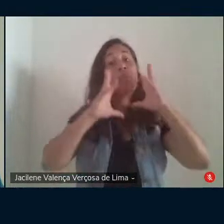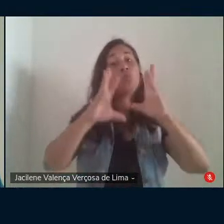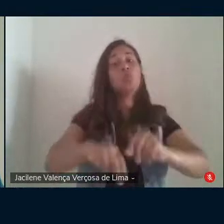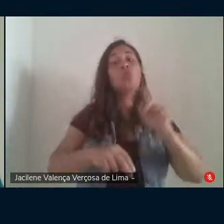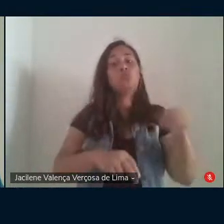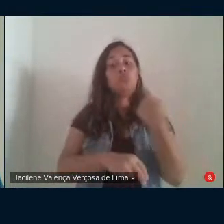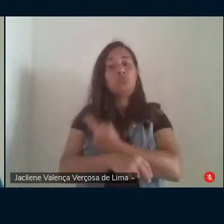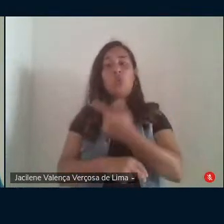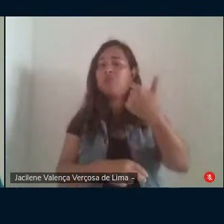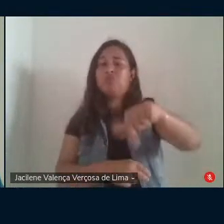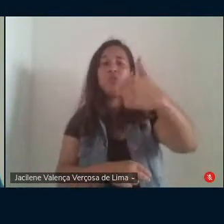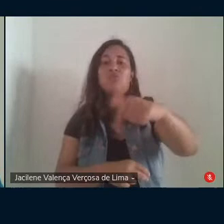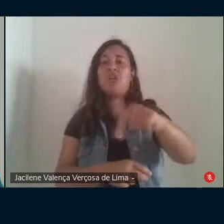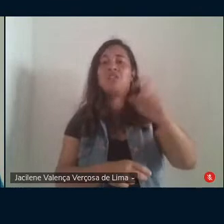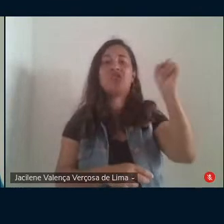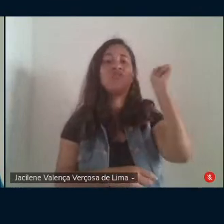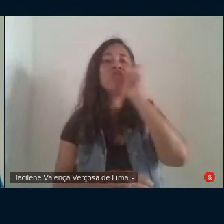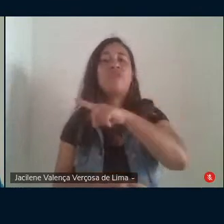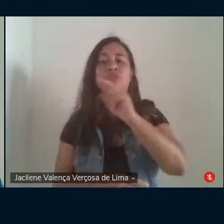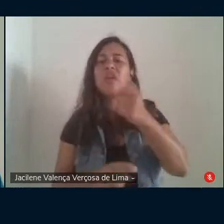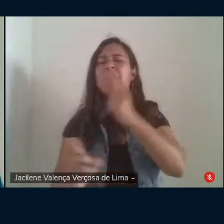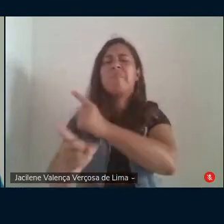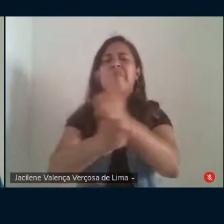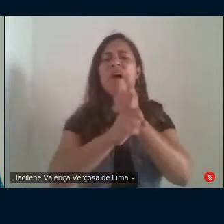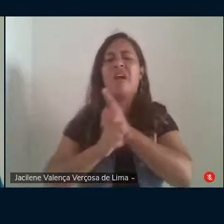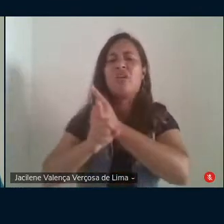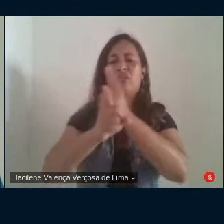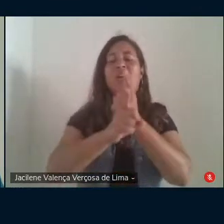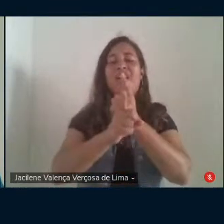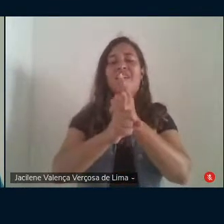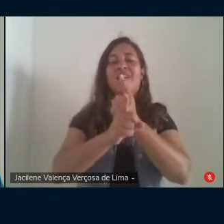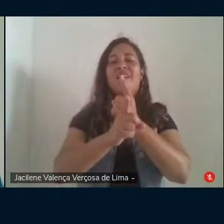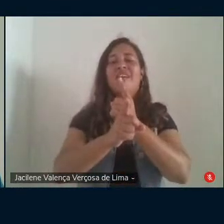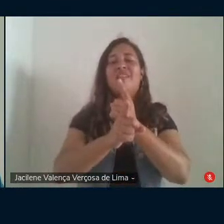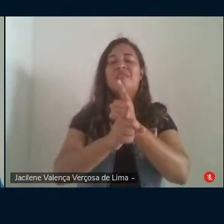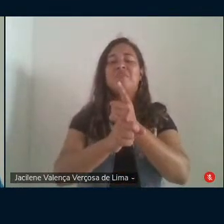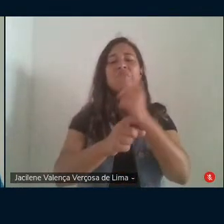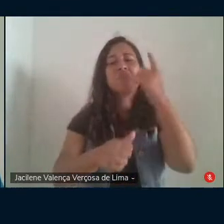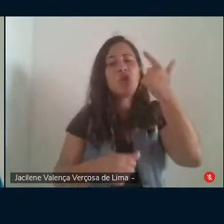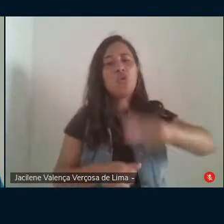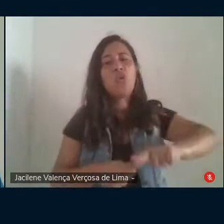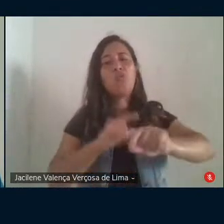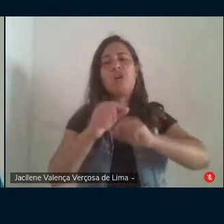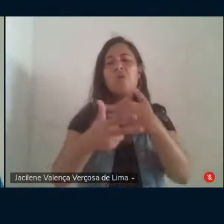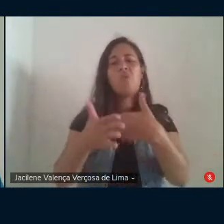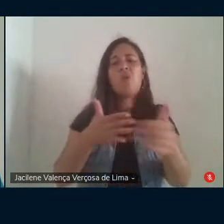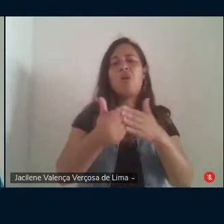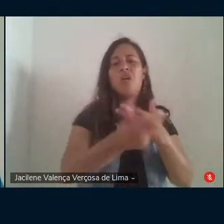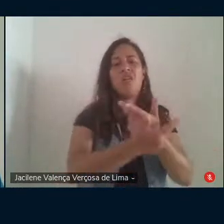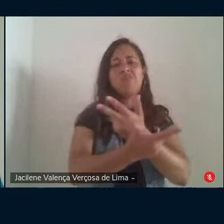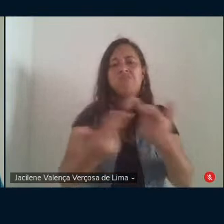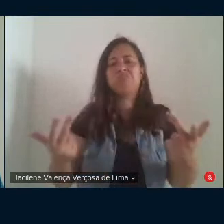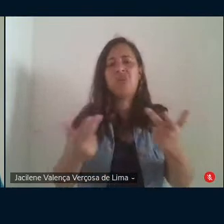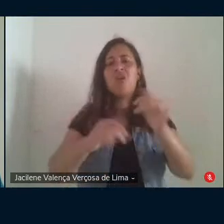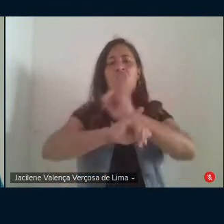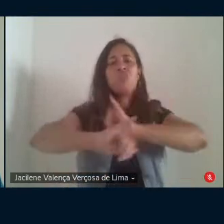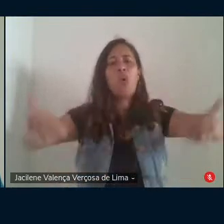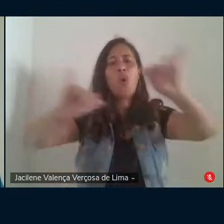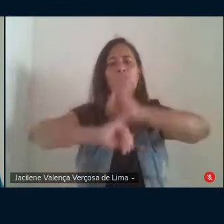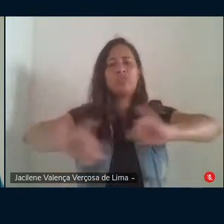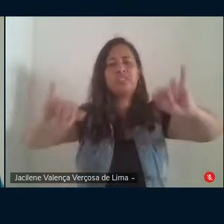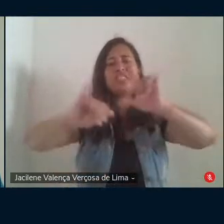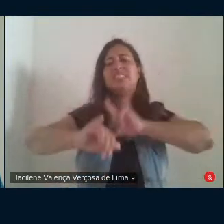não teremos dificuldades para encontrar, reencontrar, sem qualquer hipérbole, milhares de notícias que